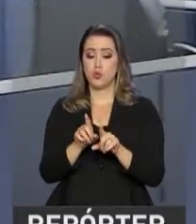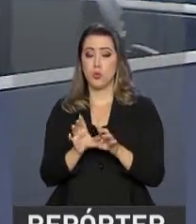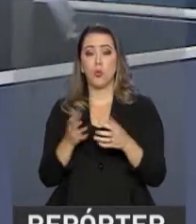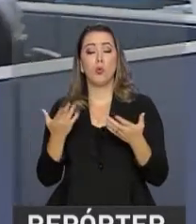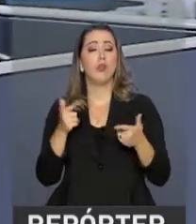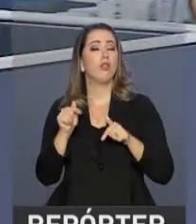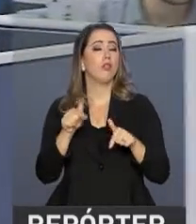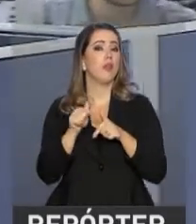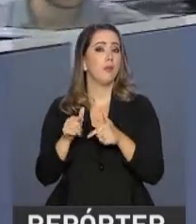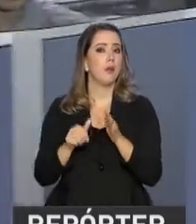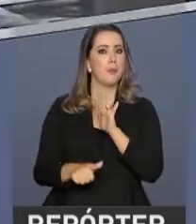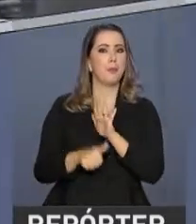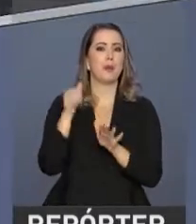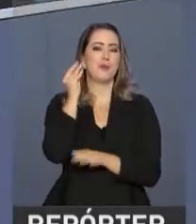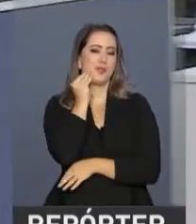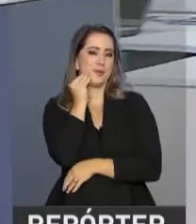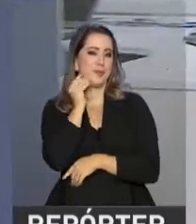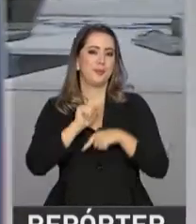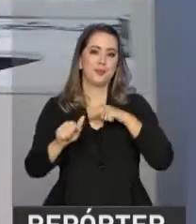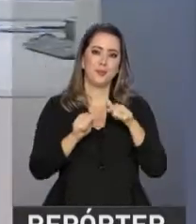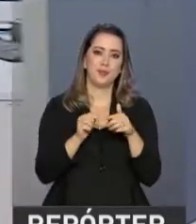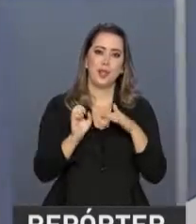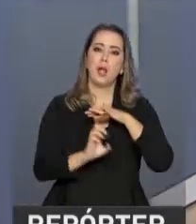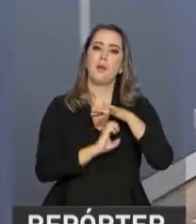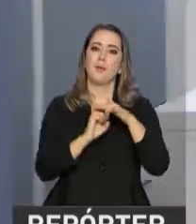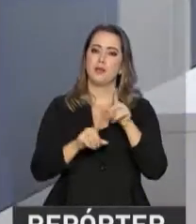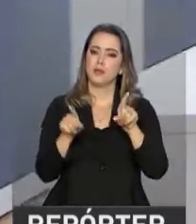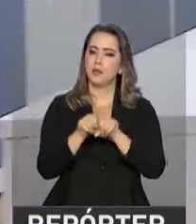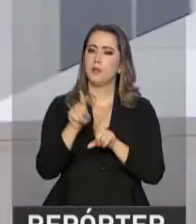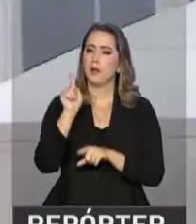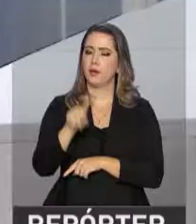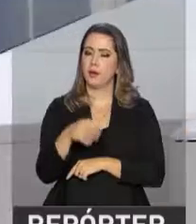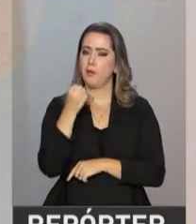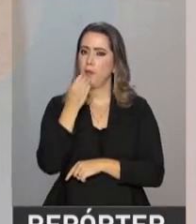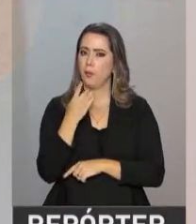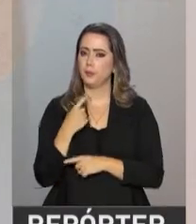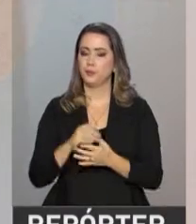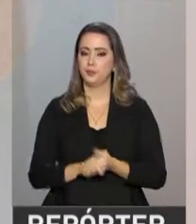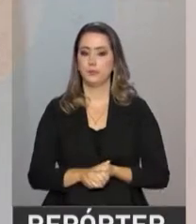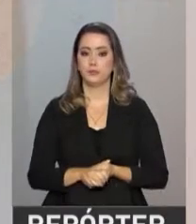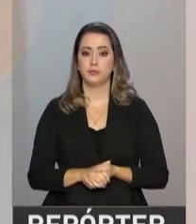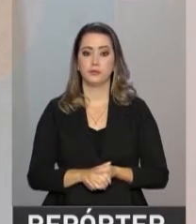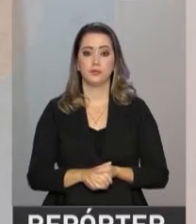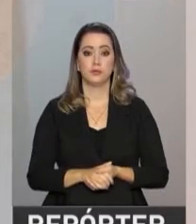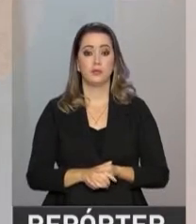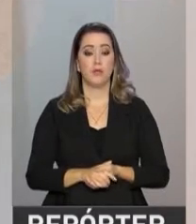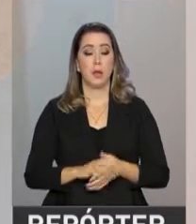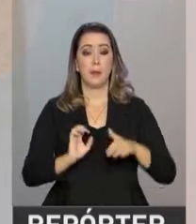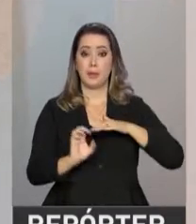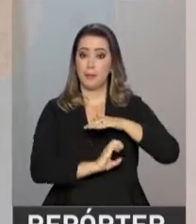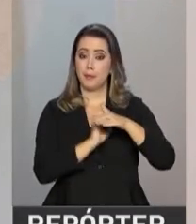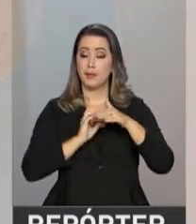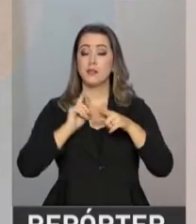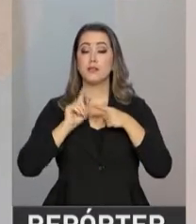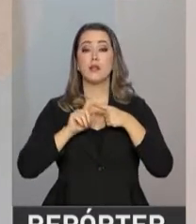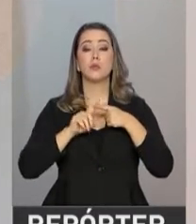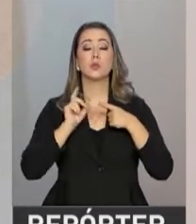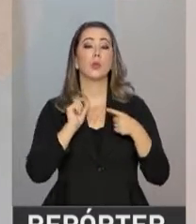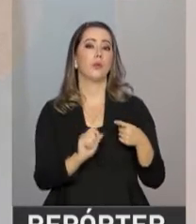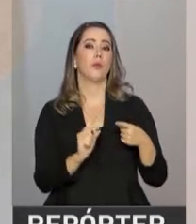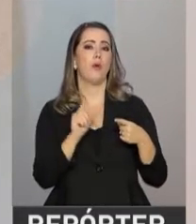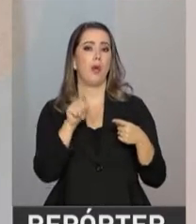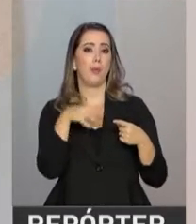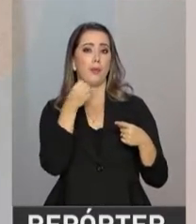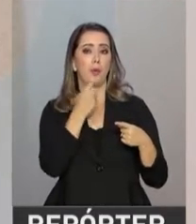uma primeira experiência profissional, a empresa que contrata também tem vantagens. As vantagens para o empregador é que